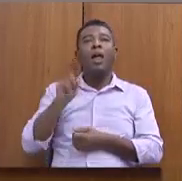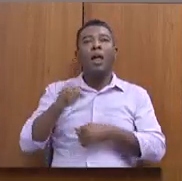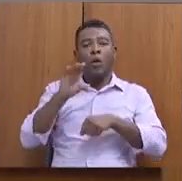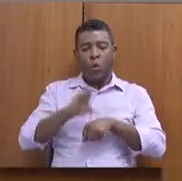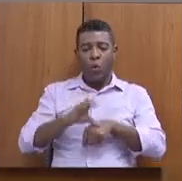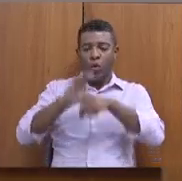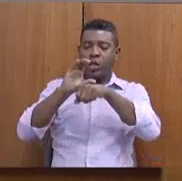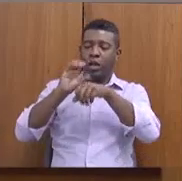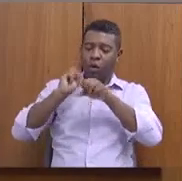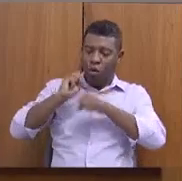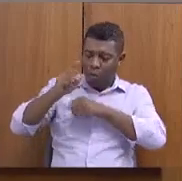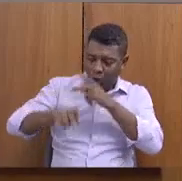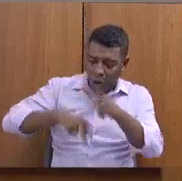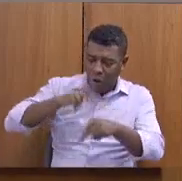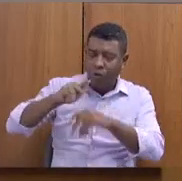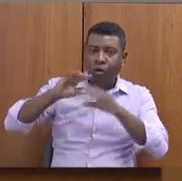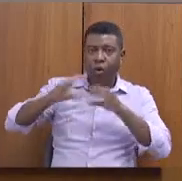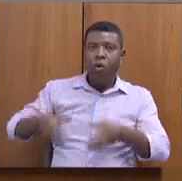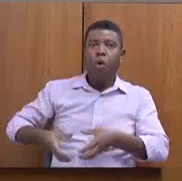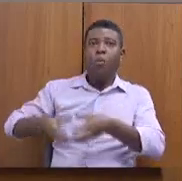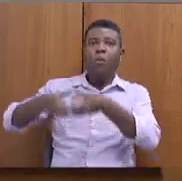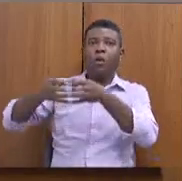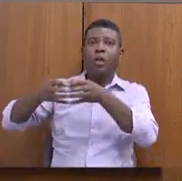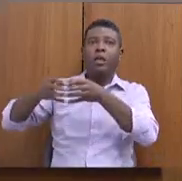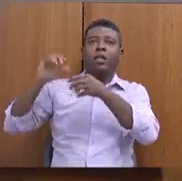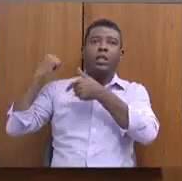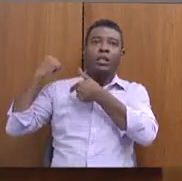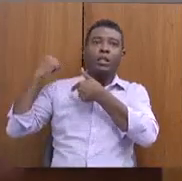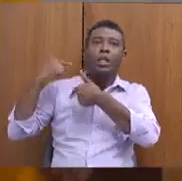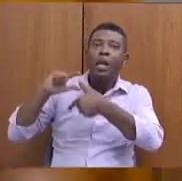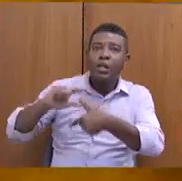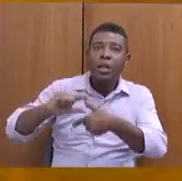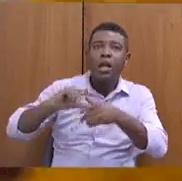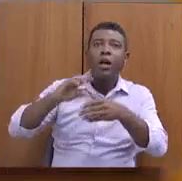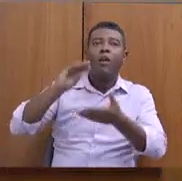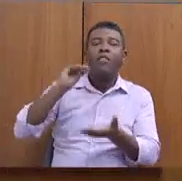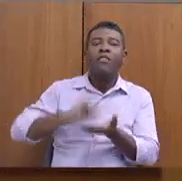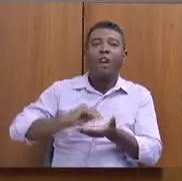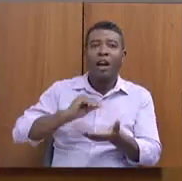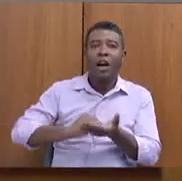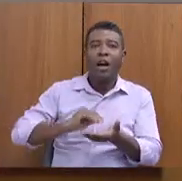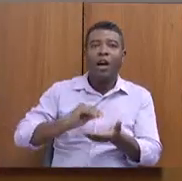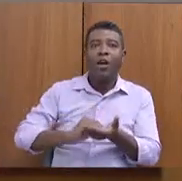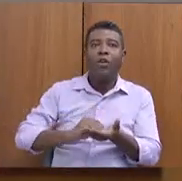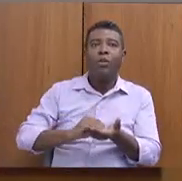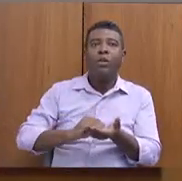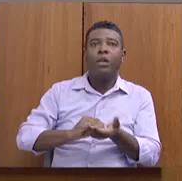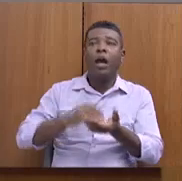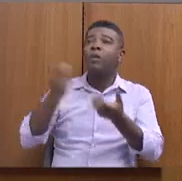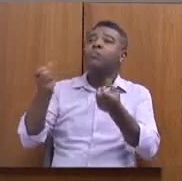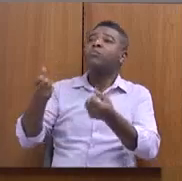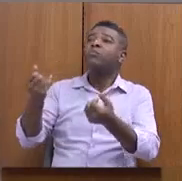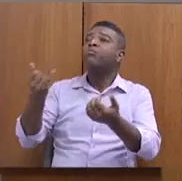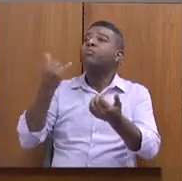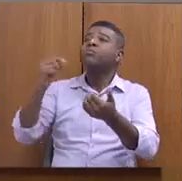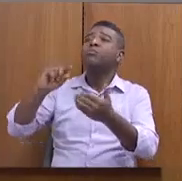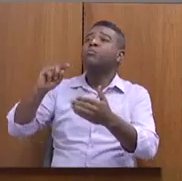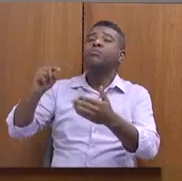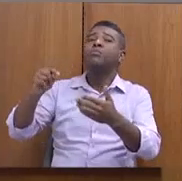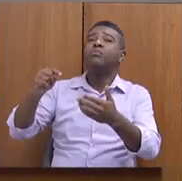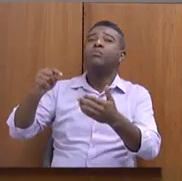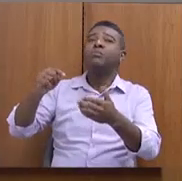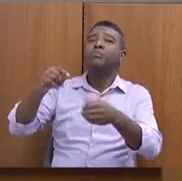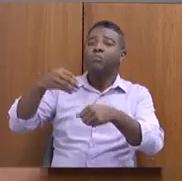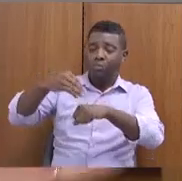aí eu vou também falar que faltam algumas indicações, inclusive da Assembleia. Então, eu preciso pôr o Conselho para